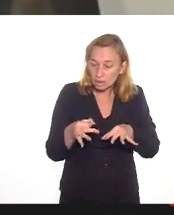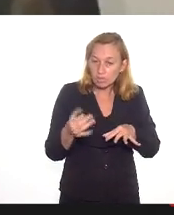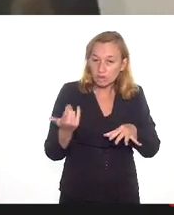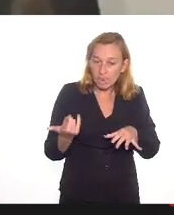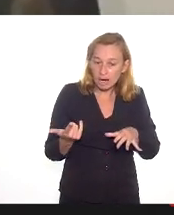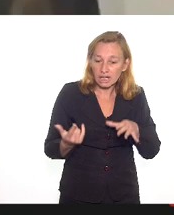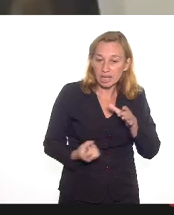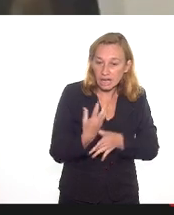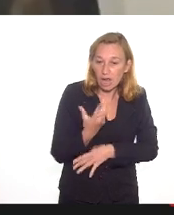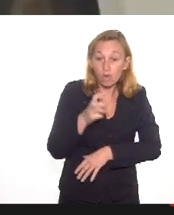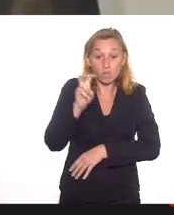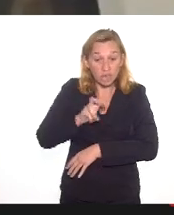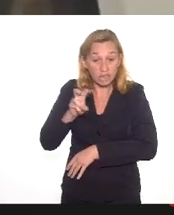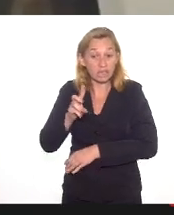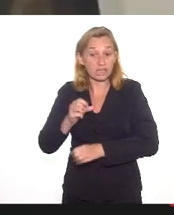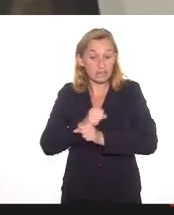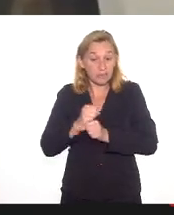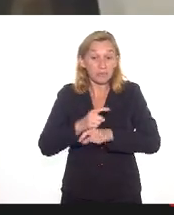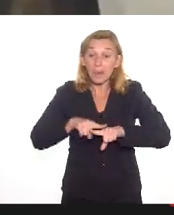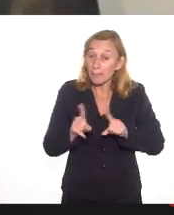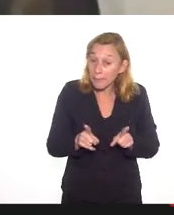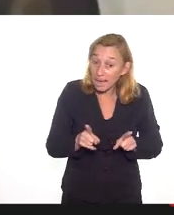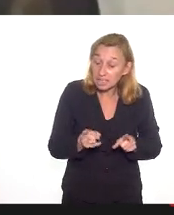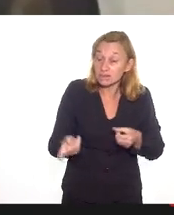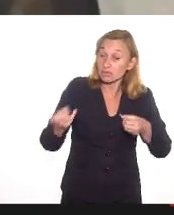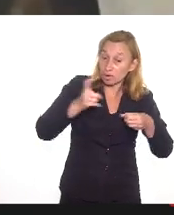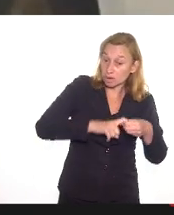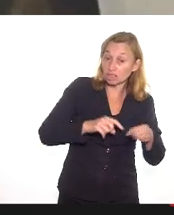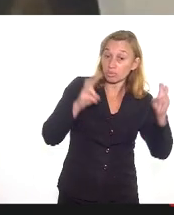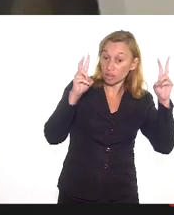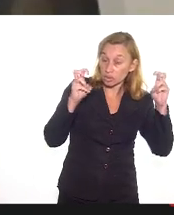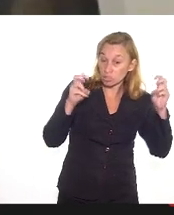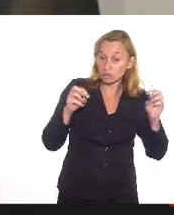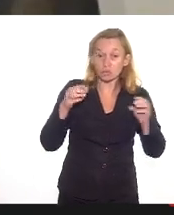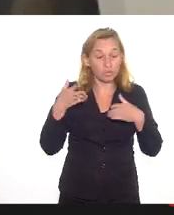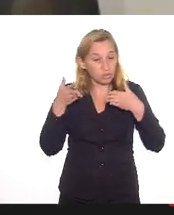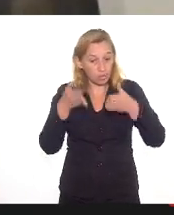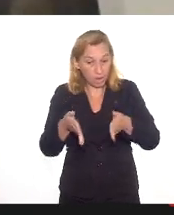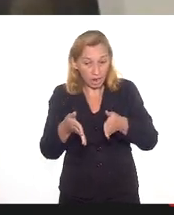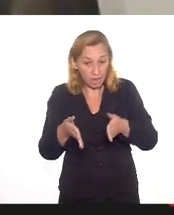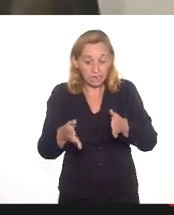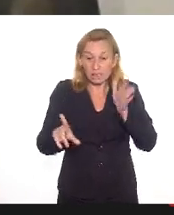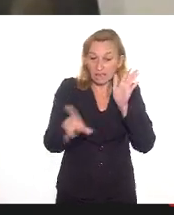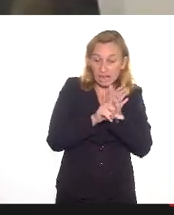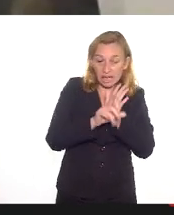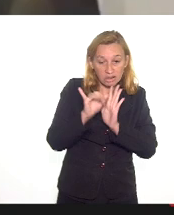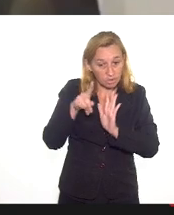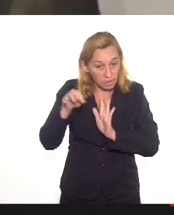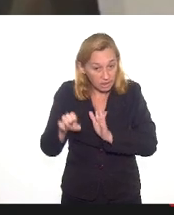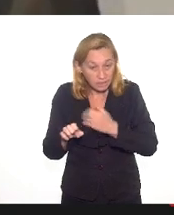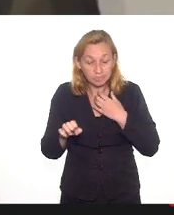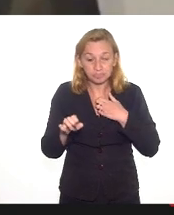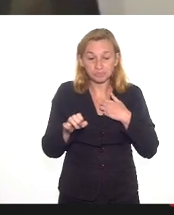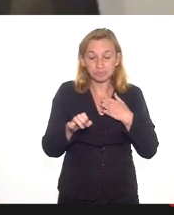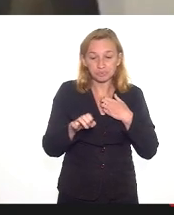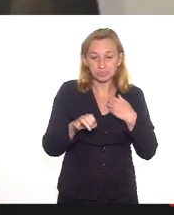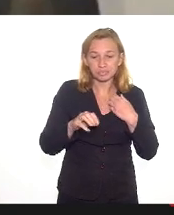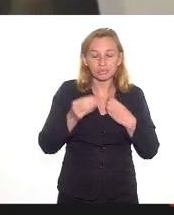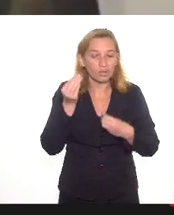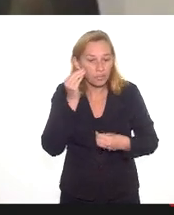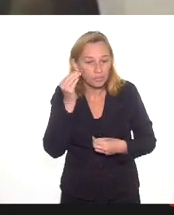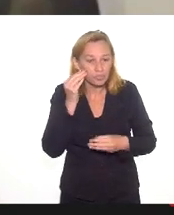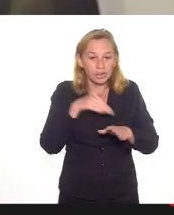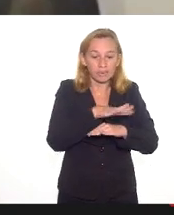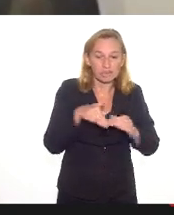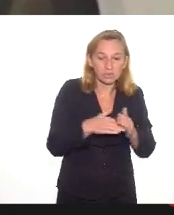quinto ainda este ano. Mas, retomando a nossa questão central e falar um pouco mais da Lei Aldirbank, ela trouxe uma oportunidade